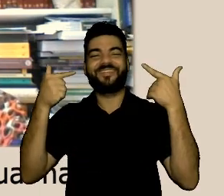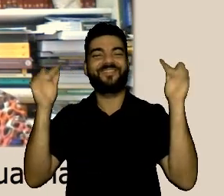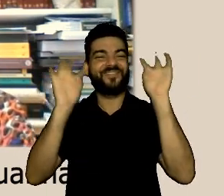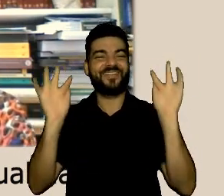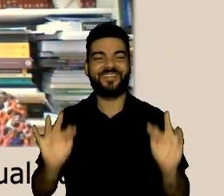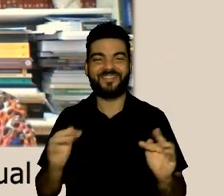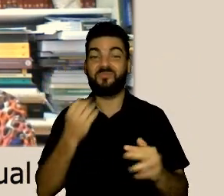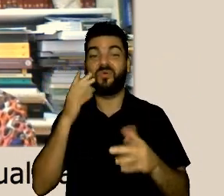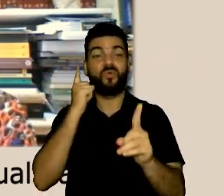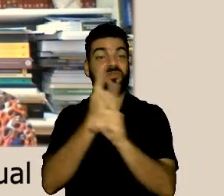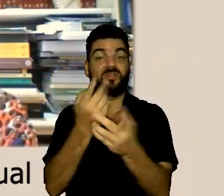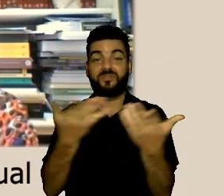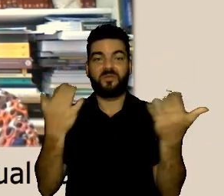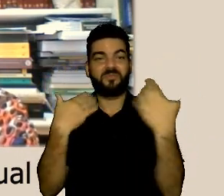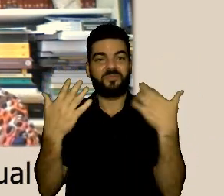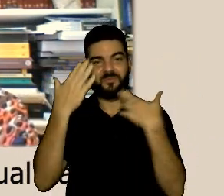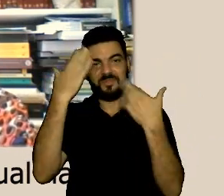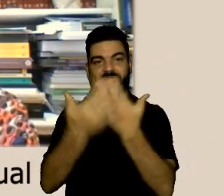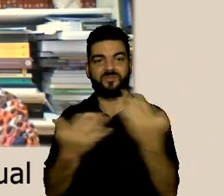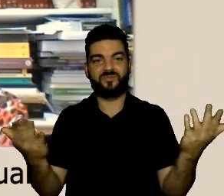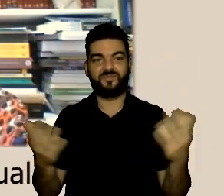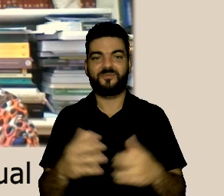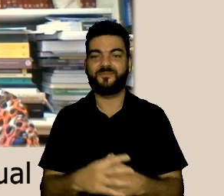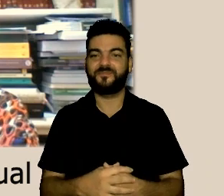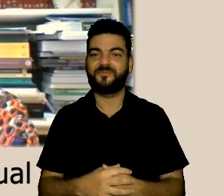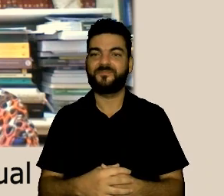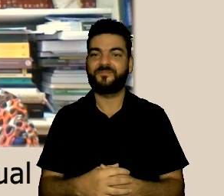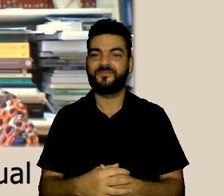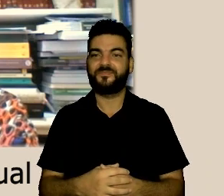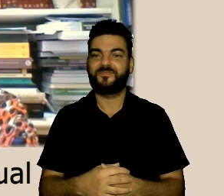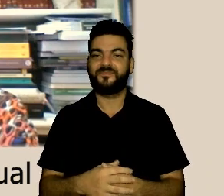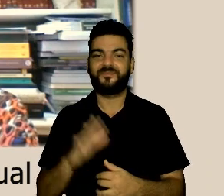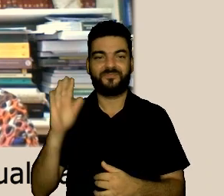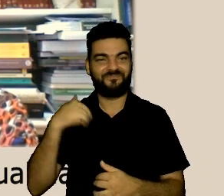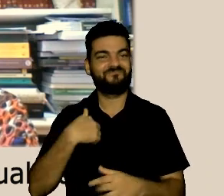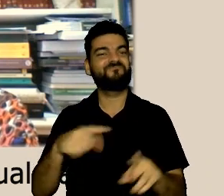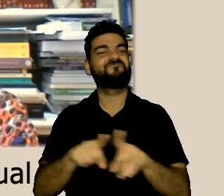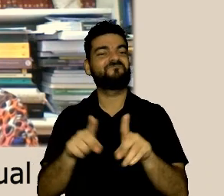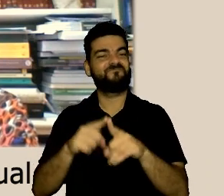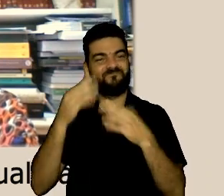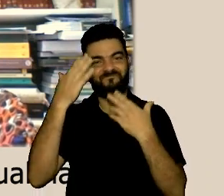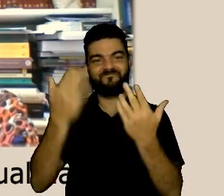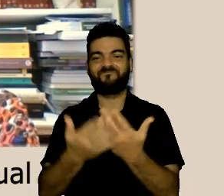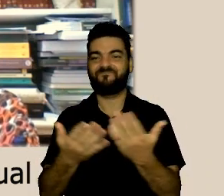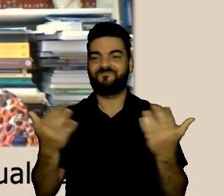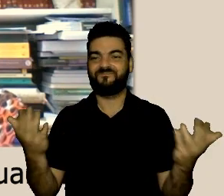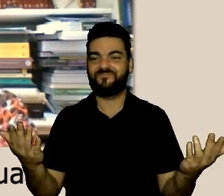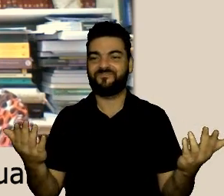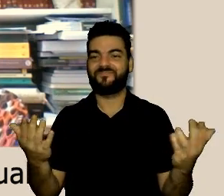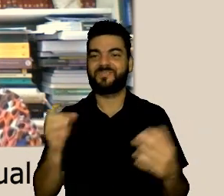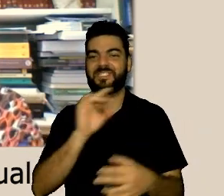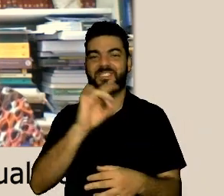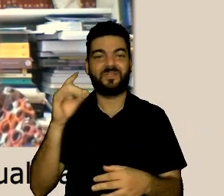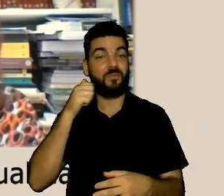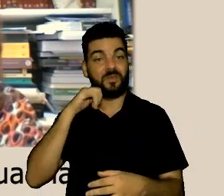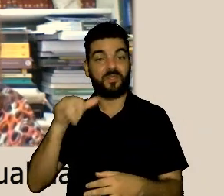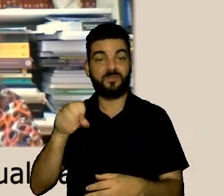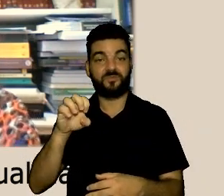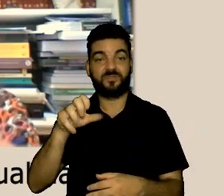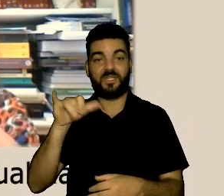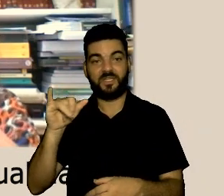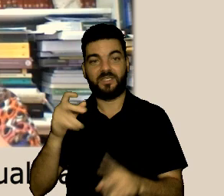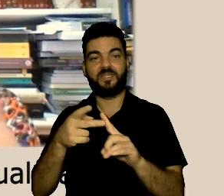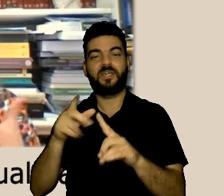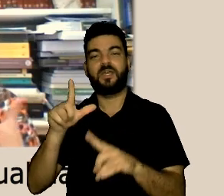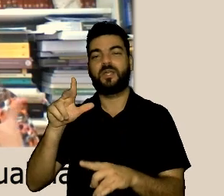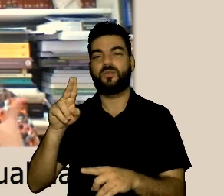fez como me fez bem nessa quinta-feira participar desse encontro com vocês muito obrigado mesmo eu também